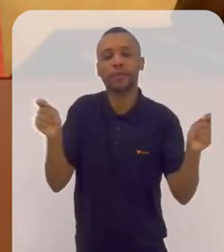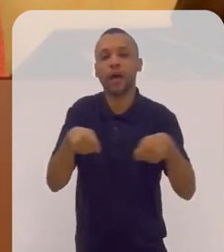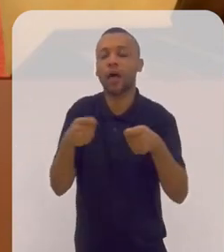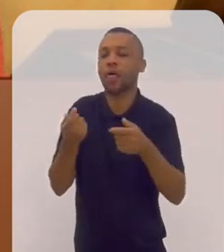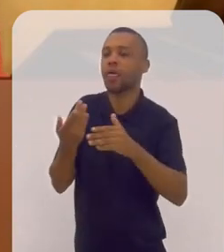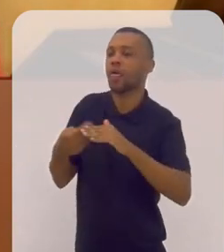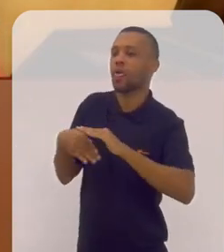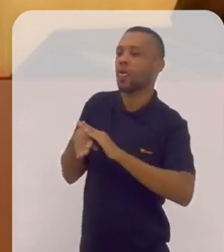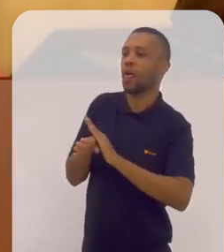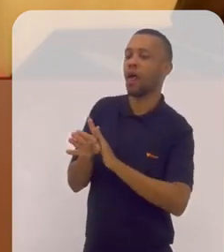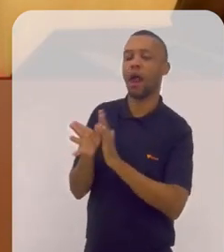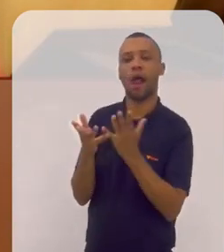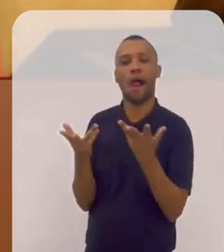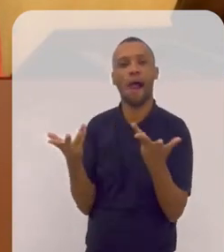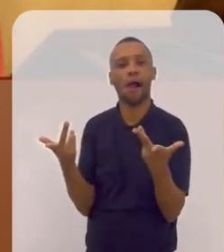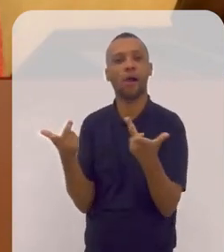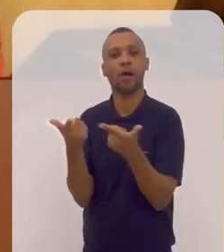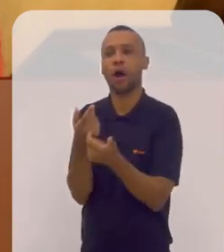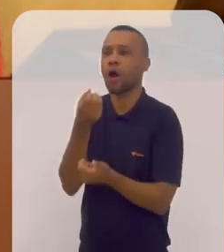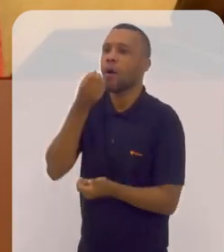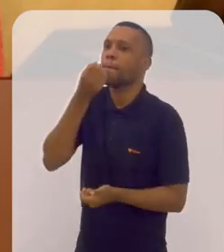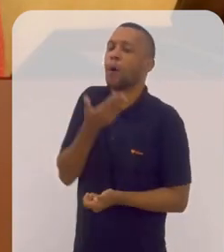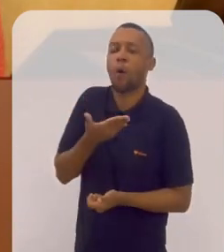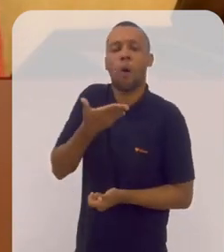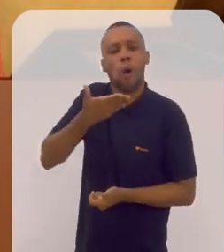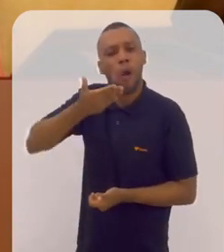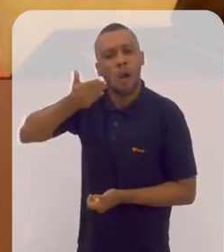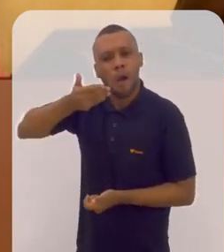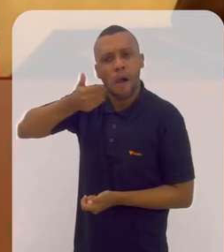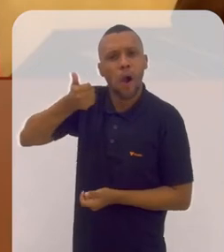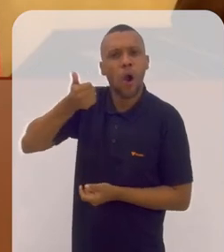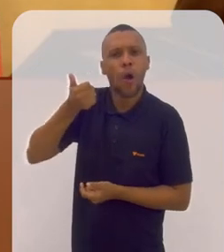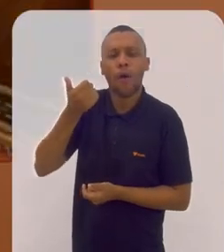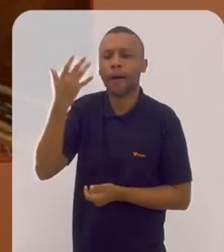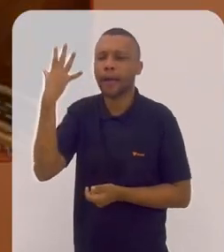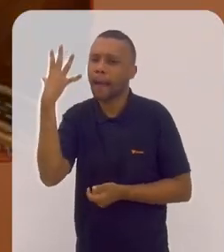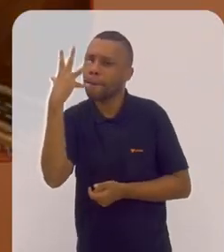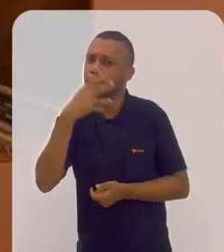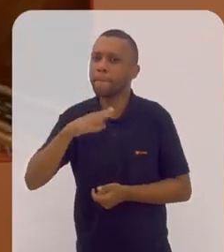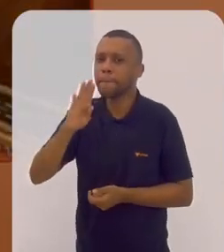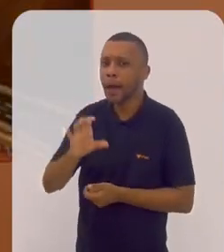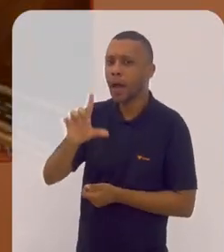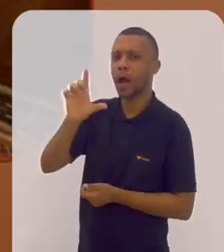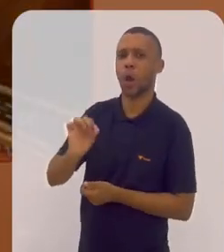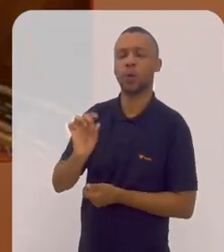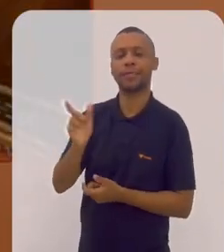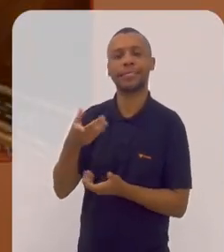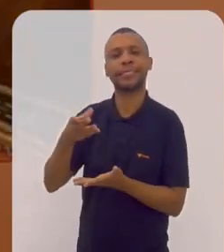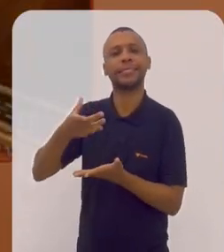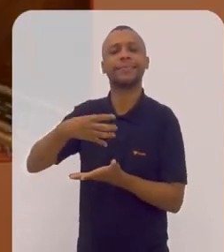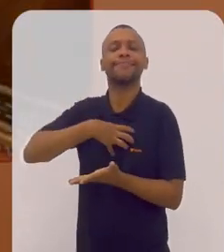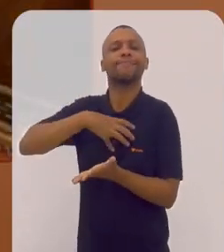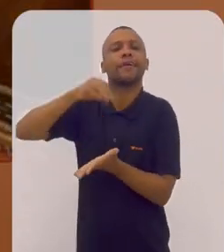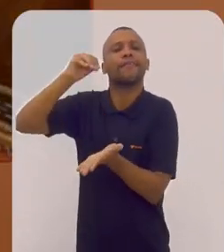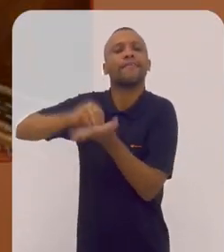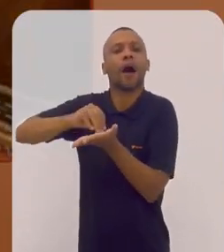permeáveis à qualidade, ao que é bom, ao que é belo, e que sentem falta.